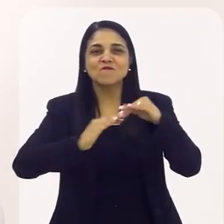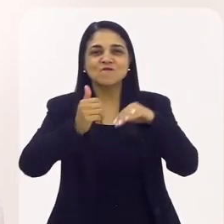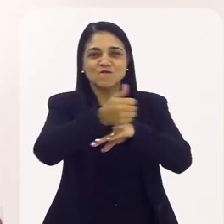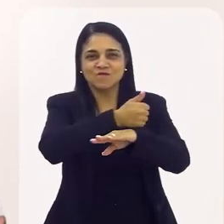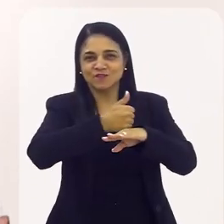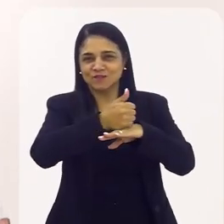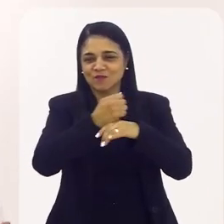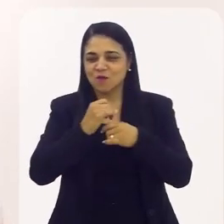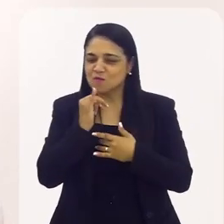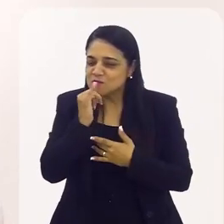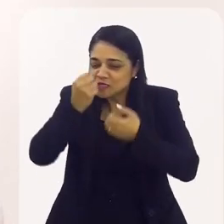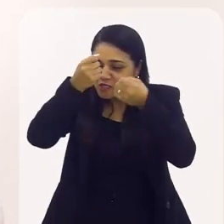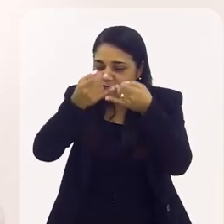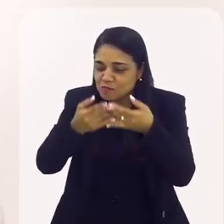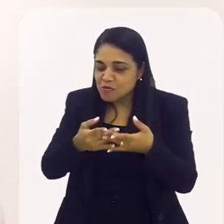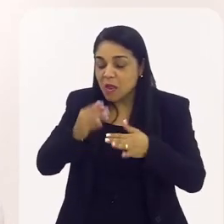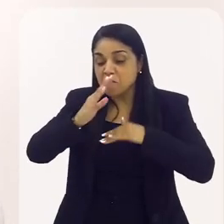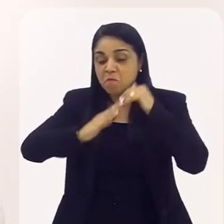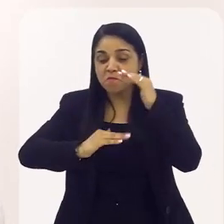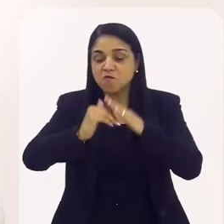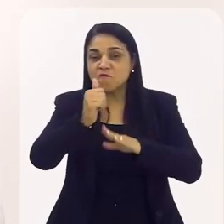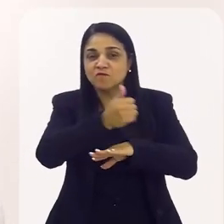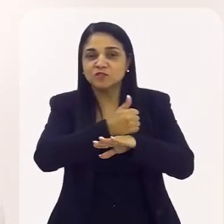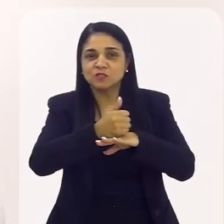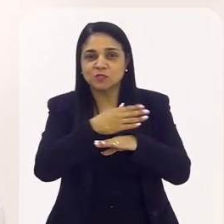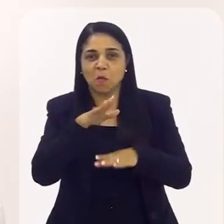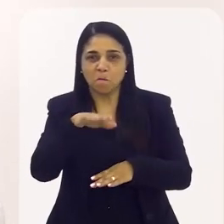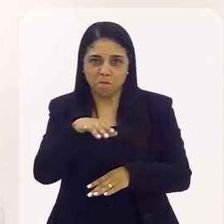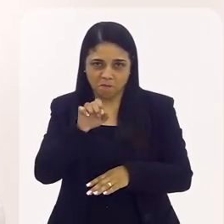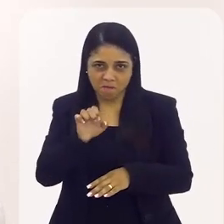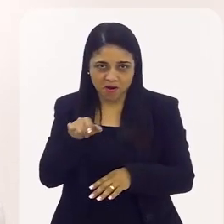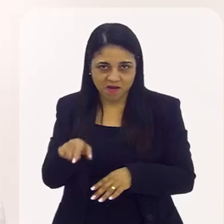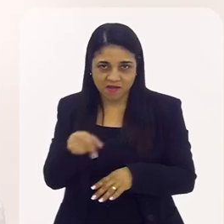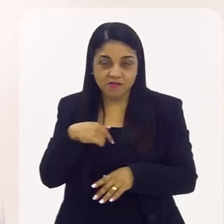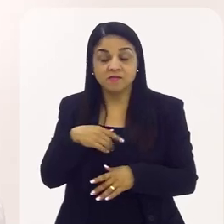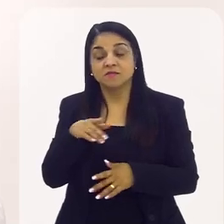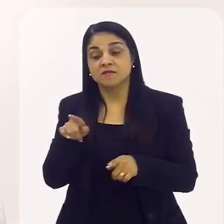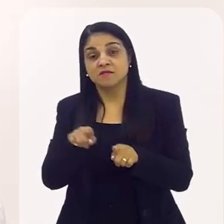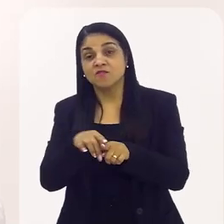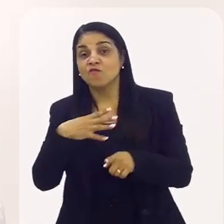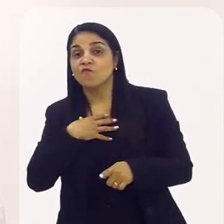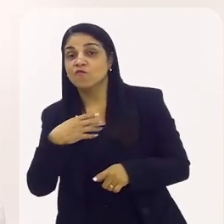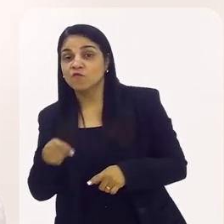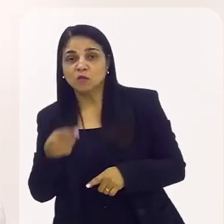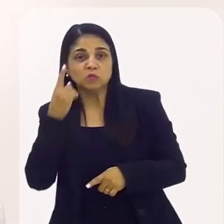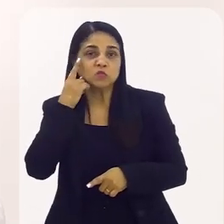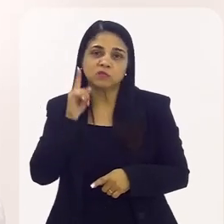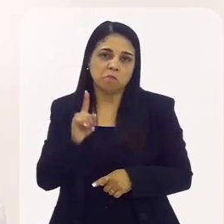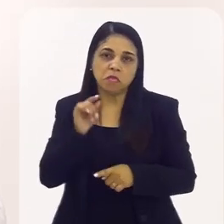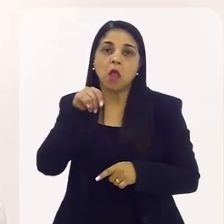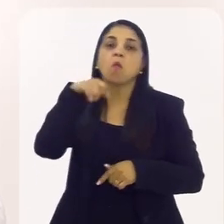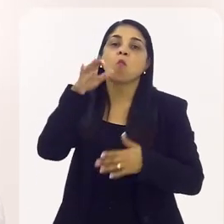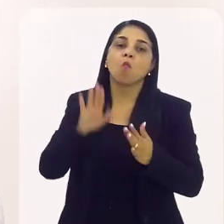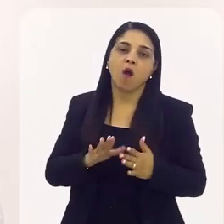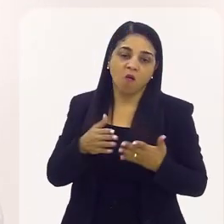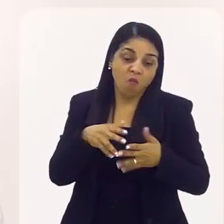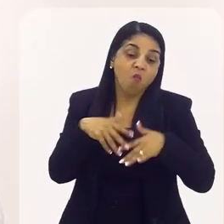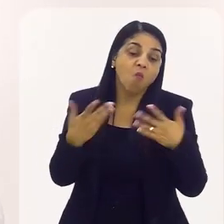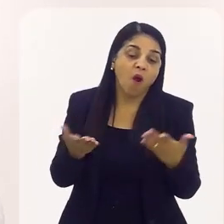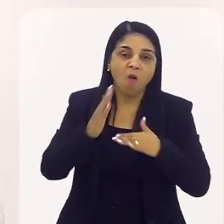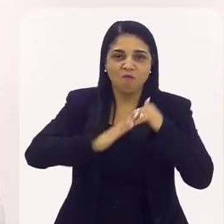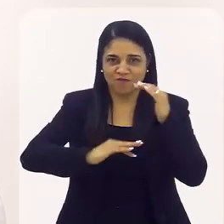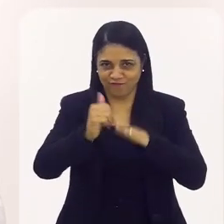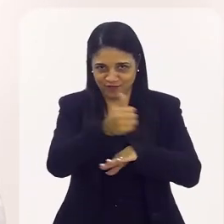Ela poder falar para o filho e para a mãe coisas que eles não sabiam da profissão dela. Eu